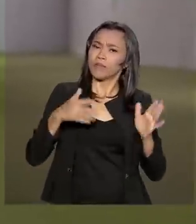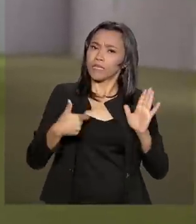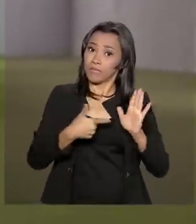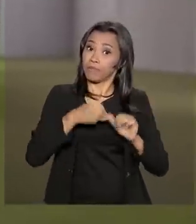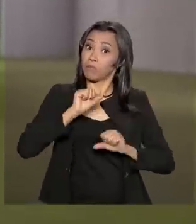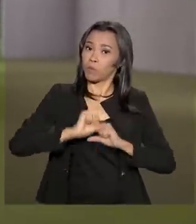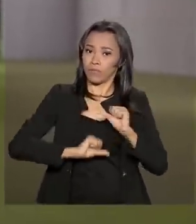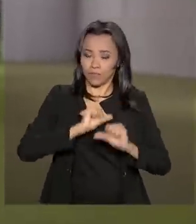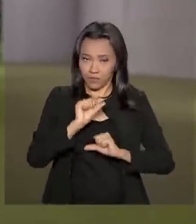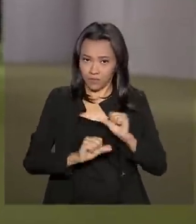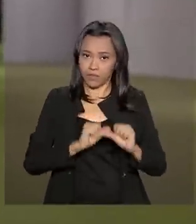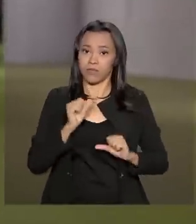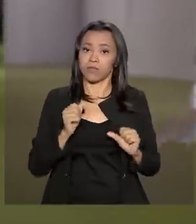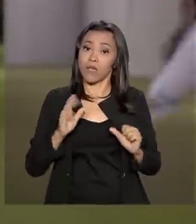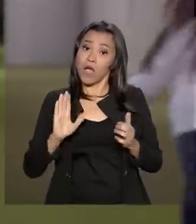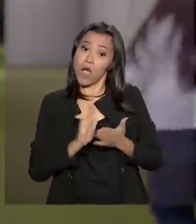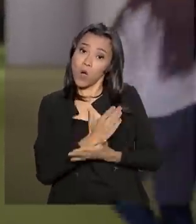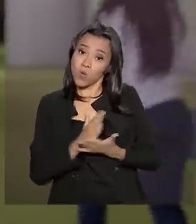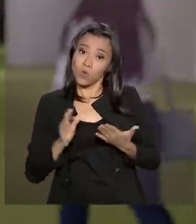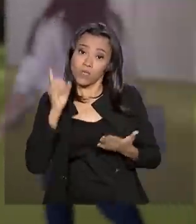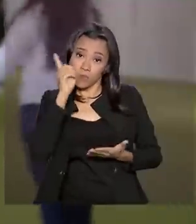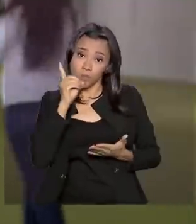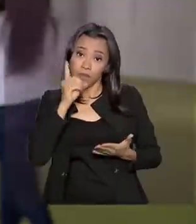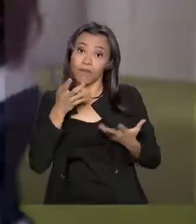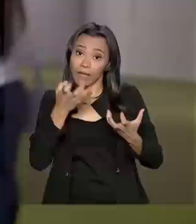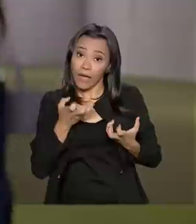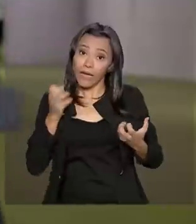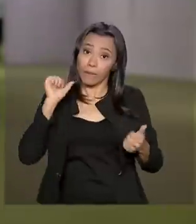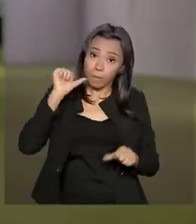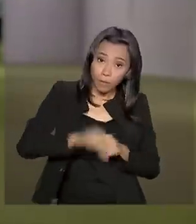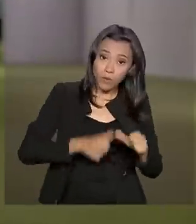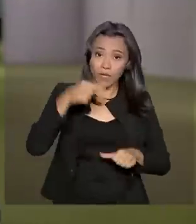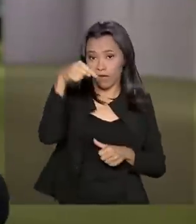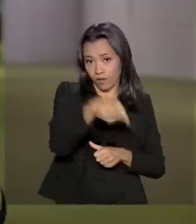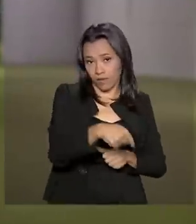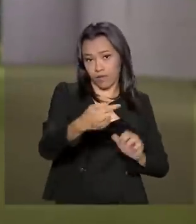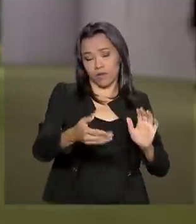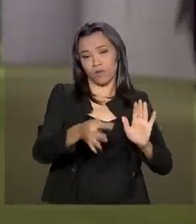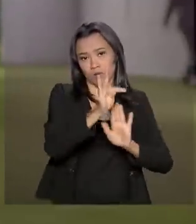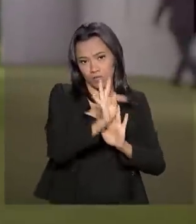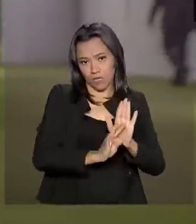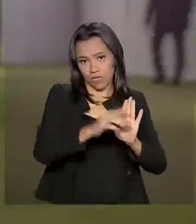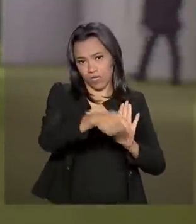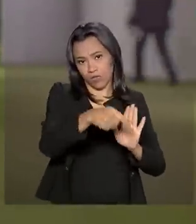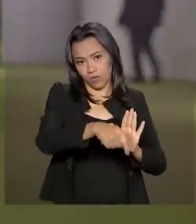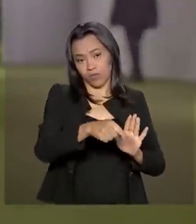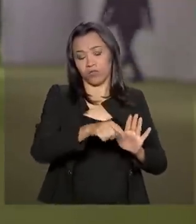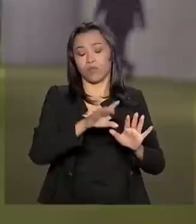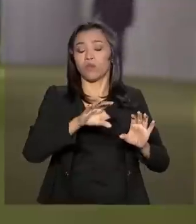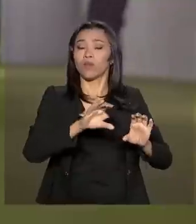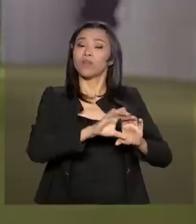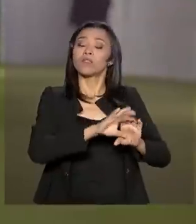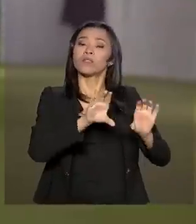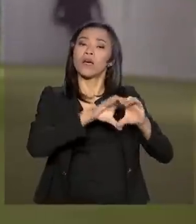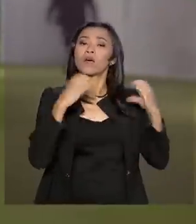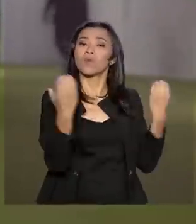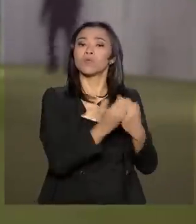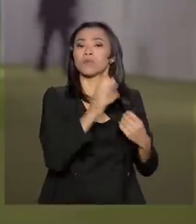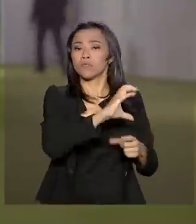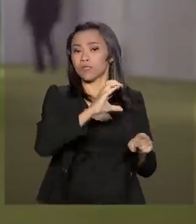apresentou. Alguns deputados querem mudar isso ainda na Comissão de Constituição e Justiça, porque consideram alguns pontos desse projeto